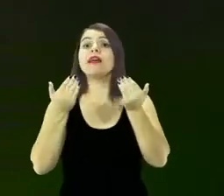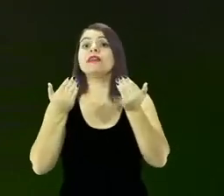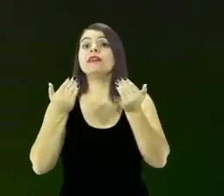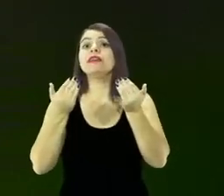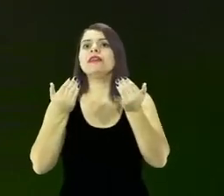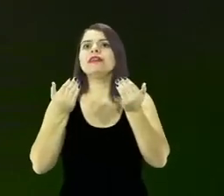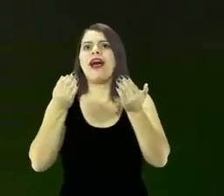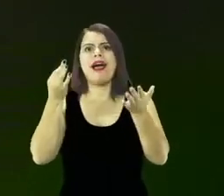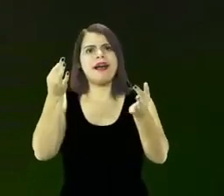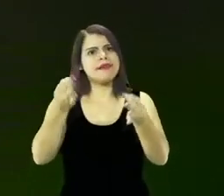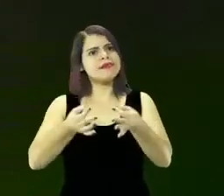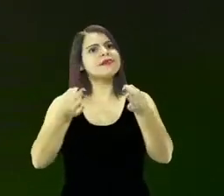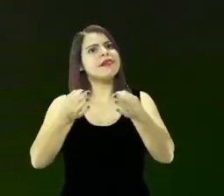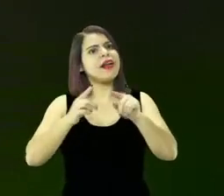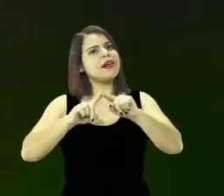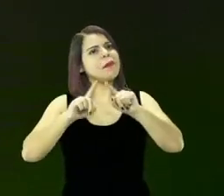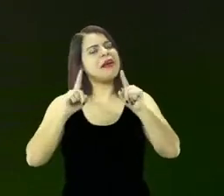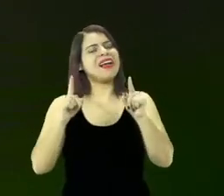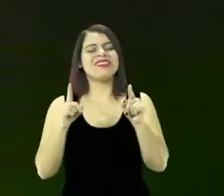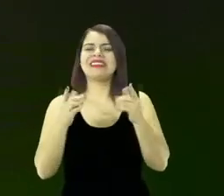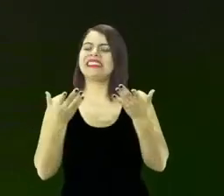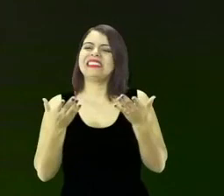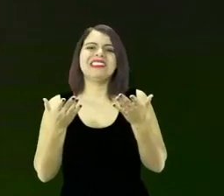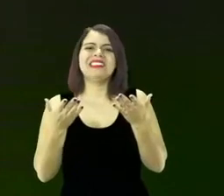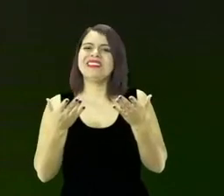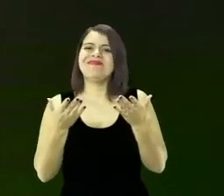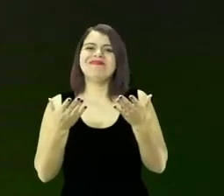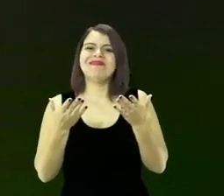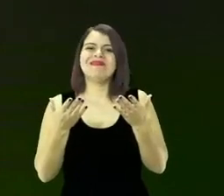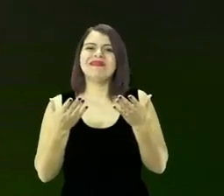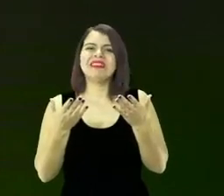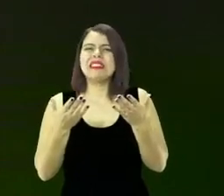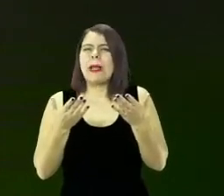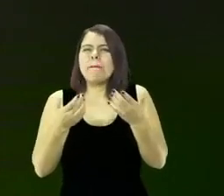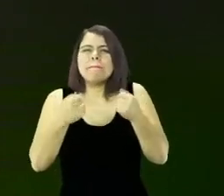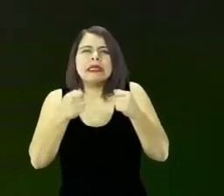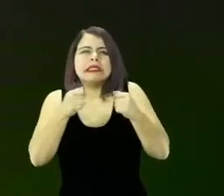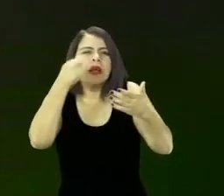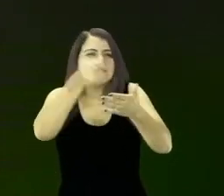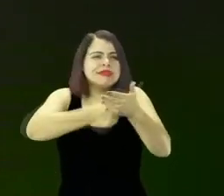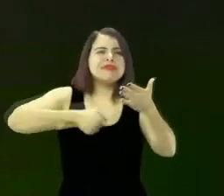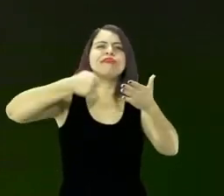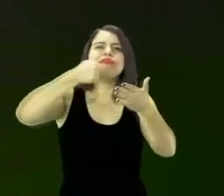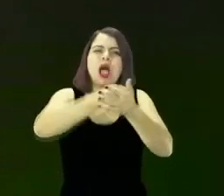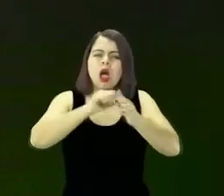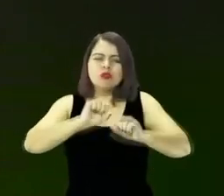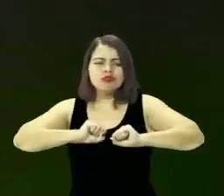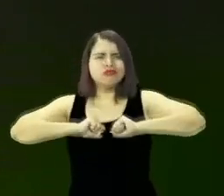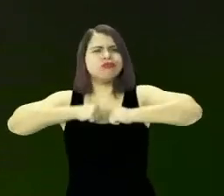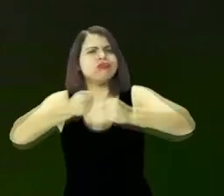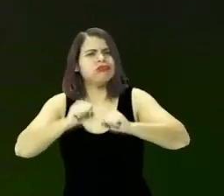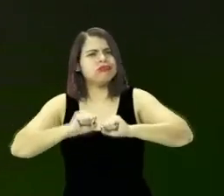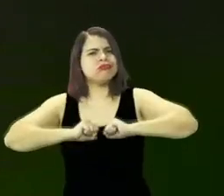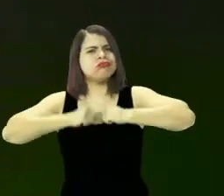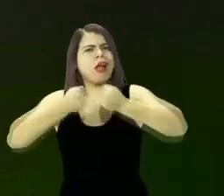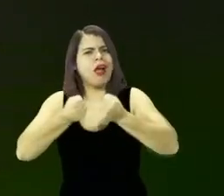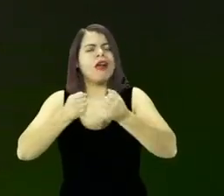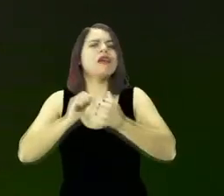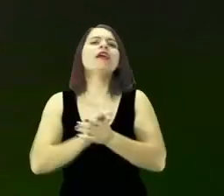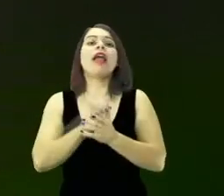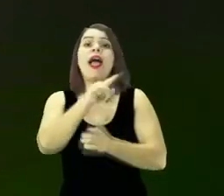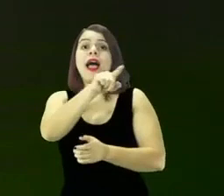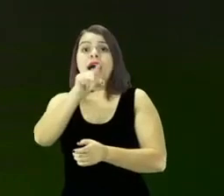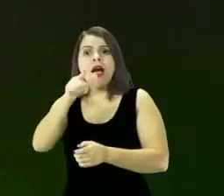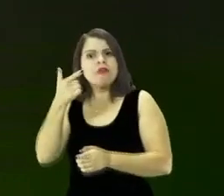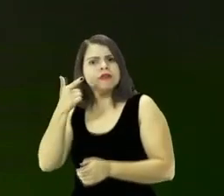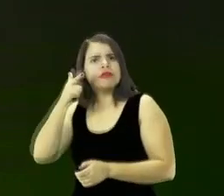acertar mais. Mas esse primeiro nível de acerto, ele é com muito esforço. E aí você consegue,